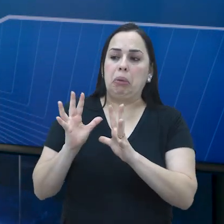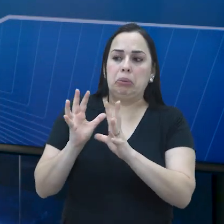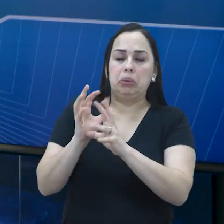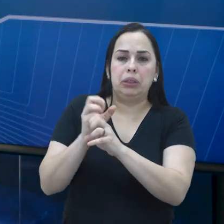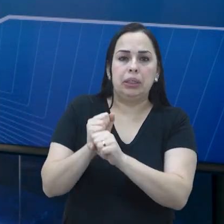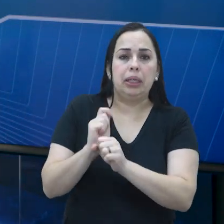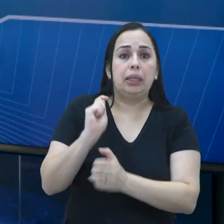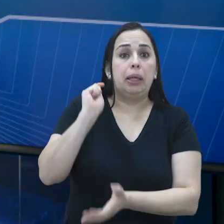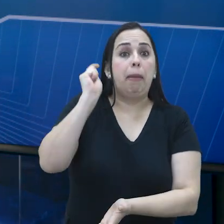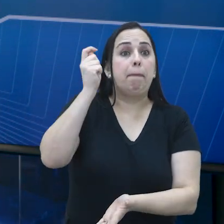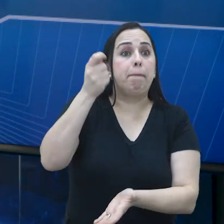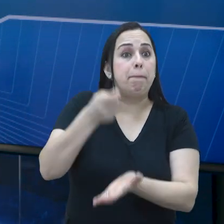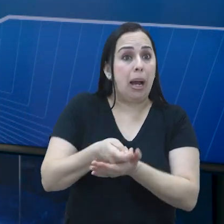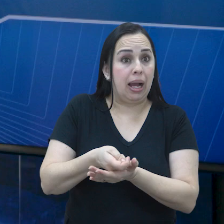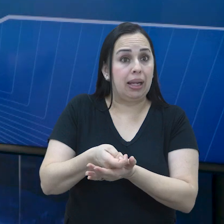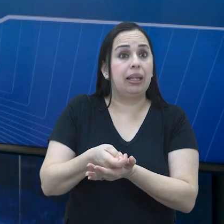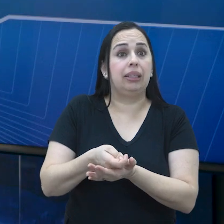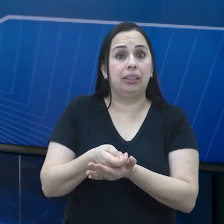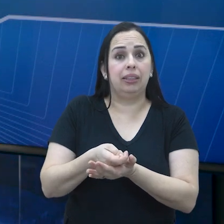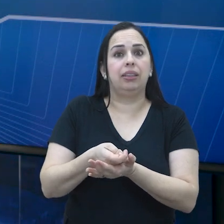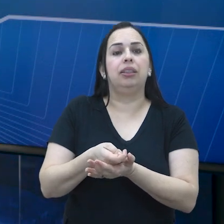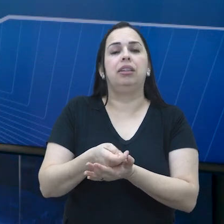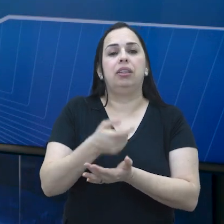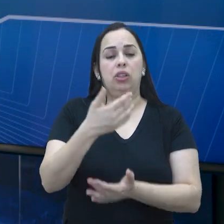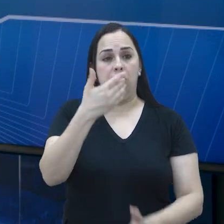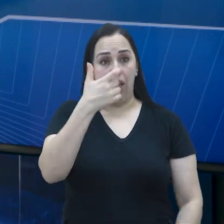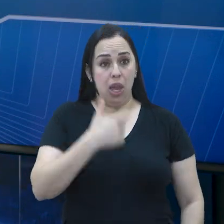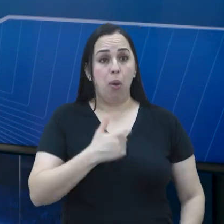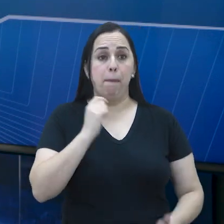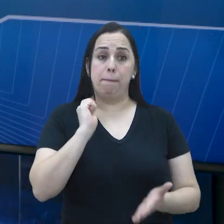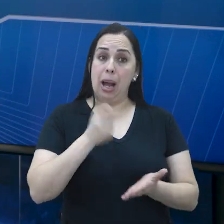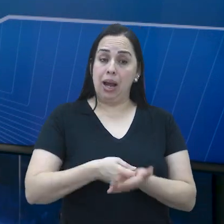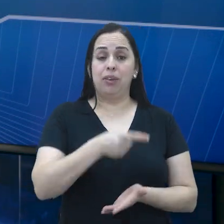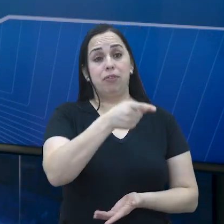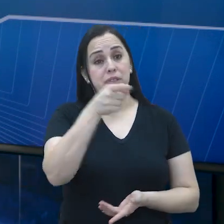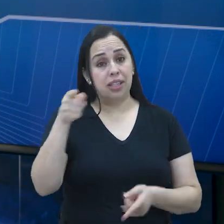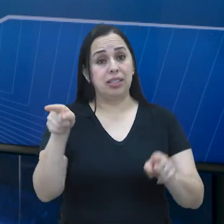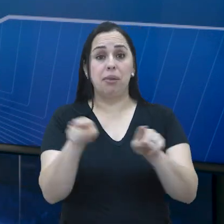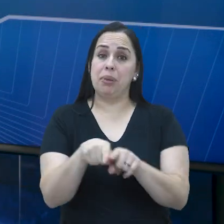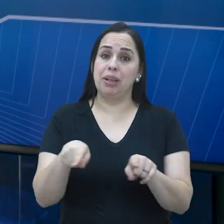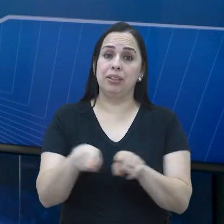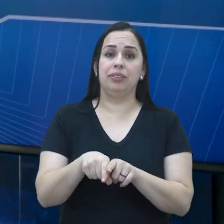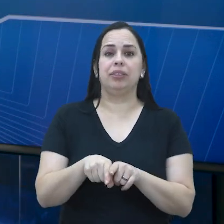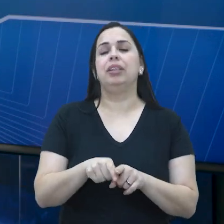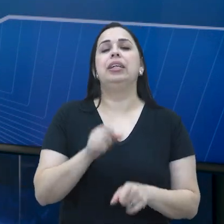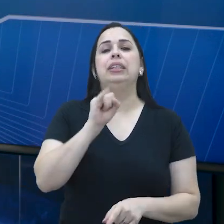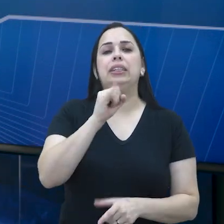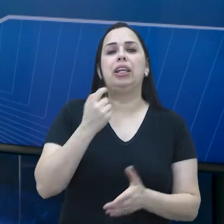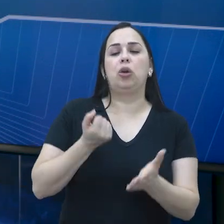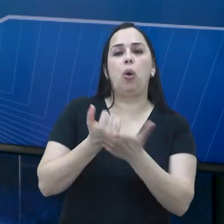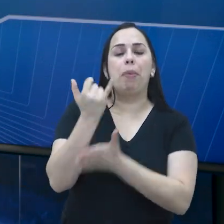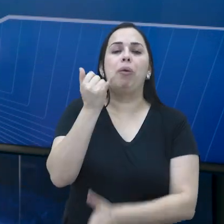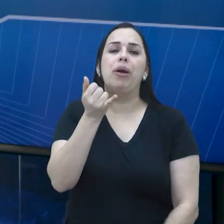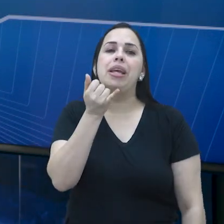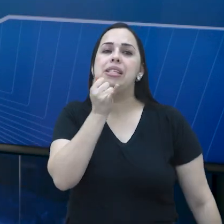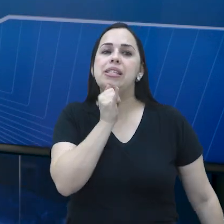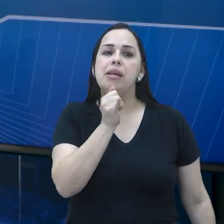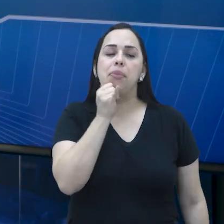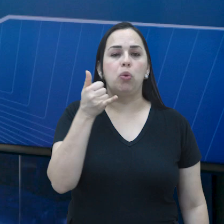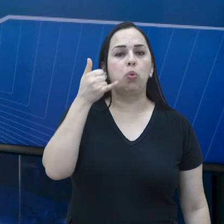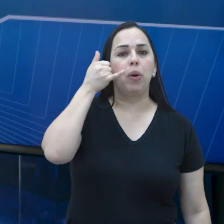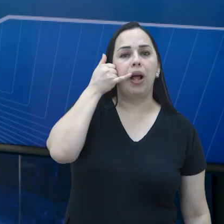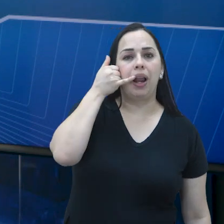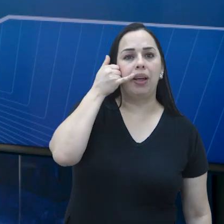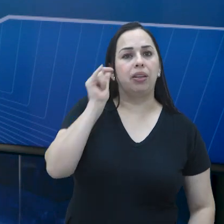contas, quem acaba também pagando um pouco pelo valor do imposto é você e sou eu também, viu, Paulo? Porque quando a gente compra um celular,